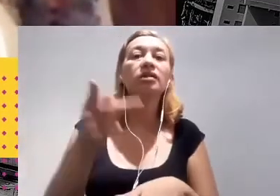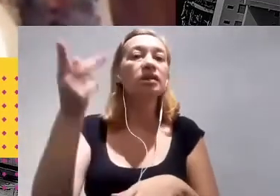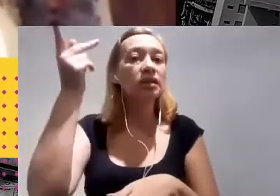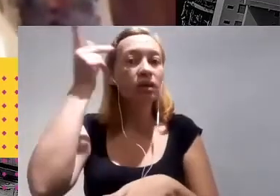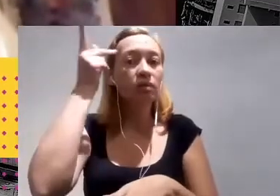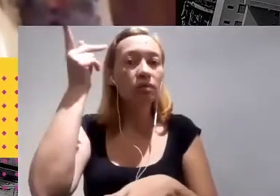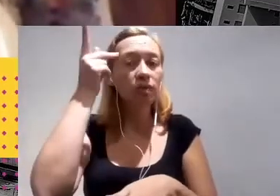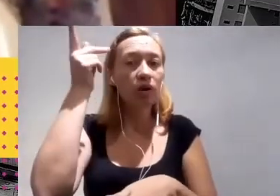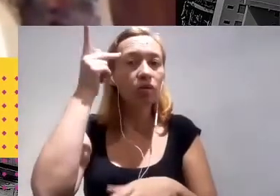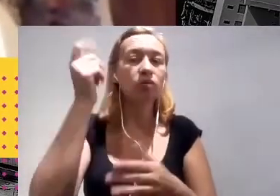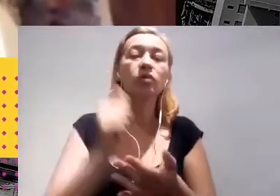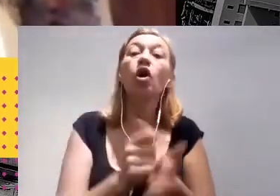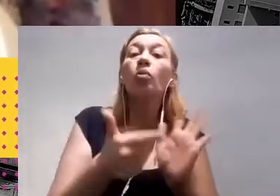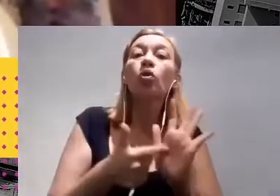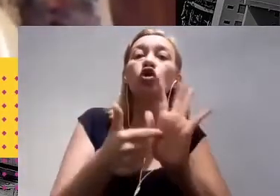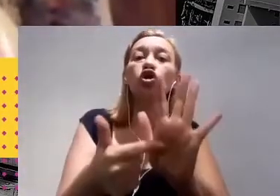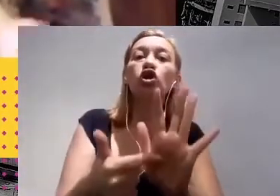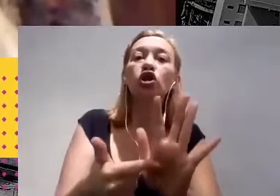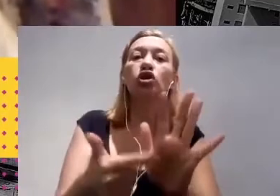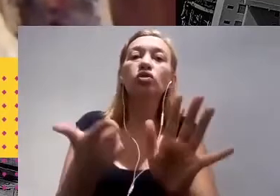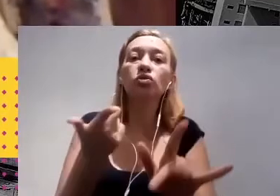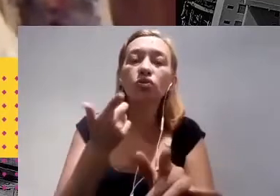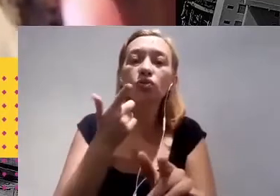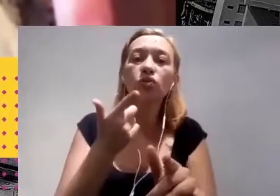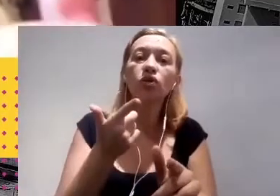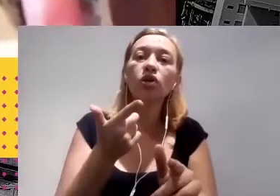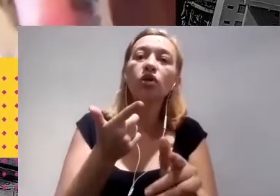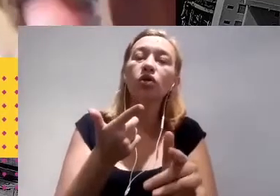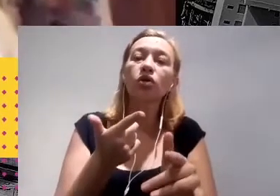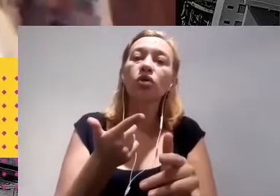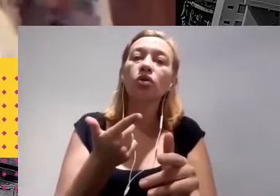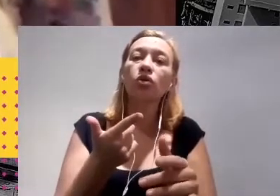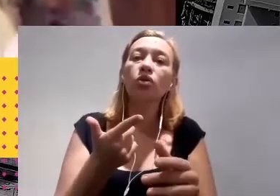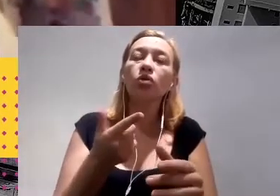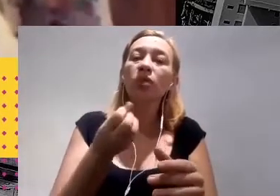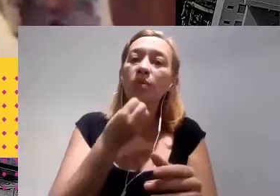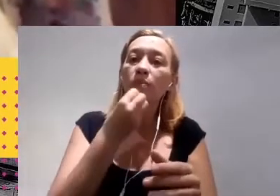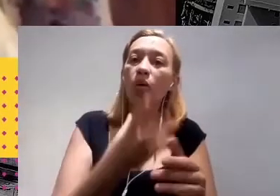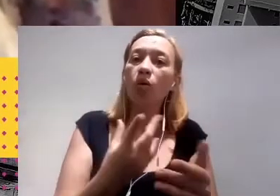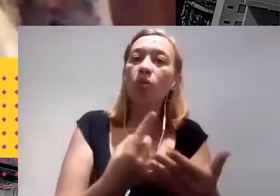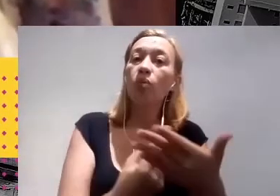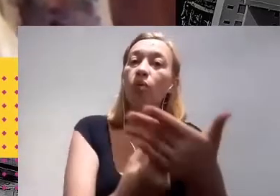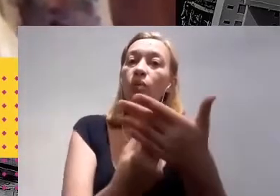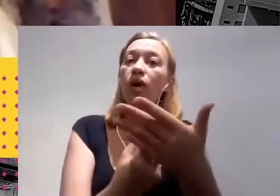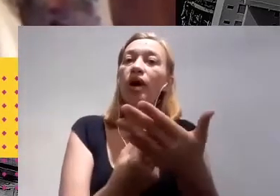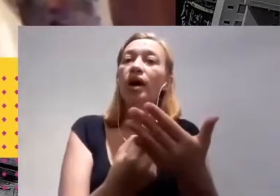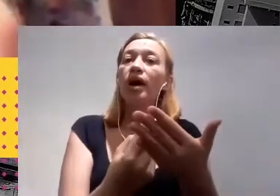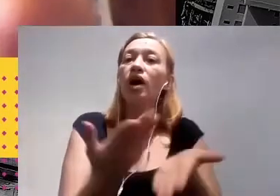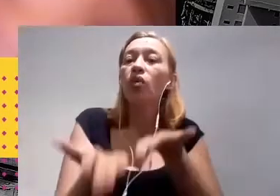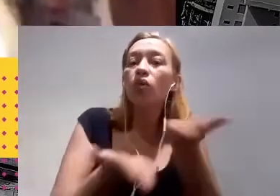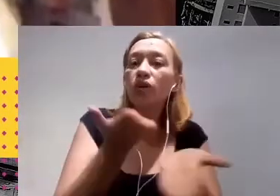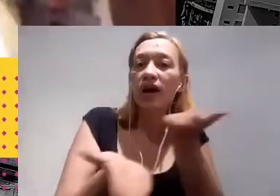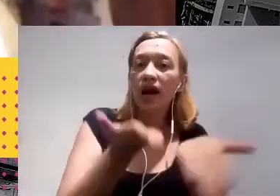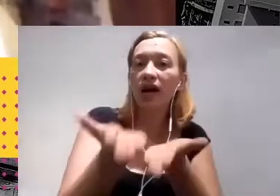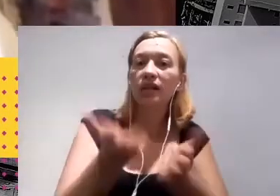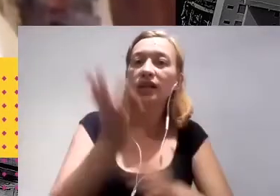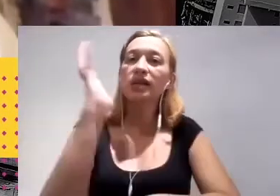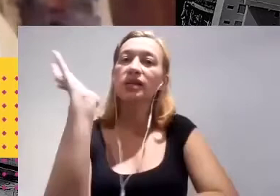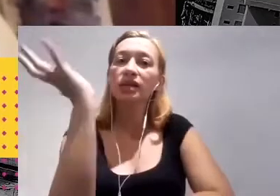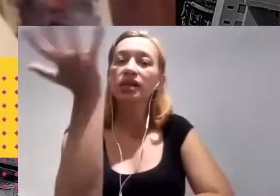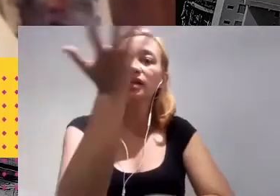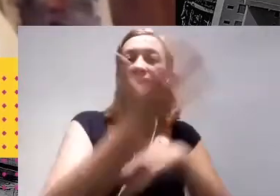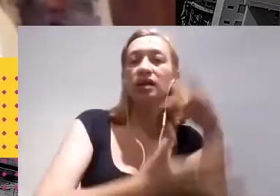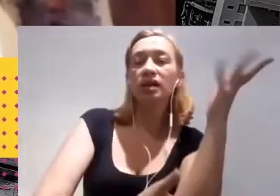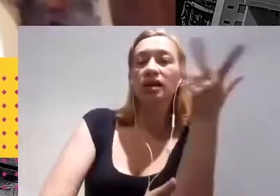mostrando os ganhos que proteger ou recuperar essas áreas florestadas podem gerar para a produção, para a